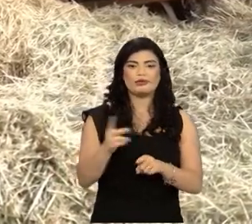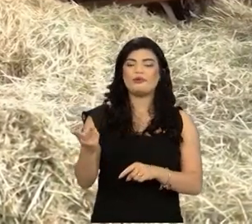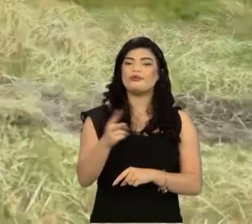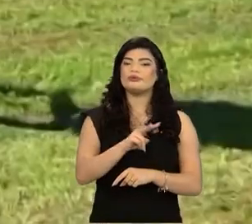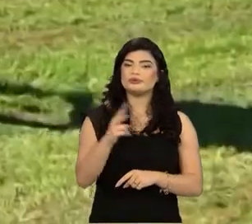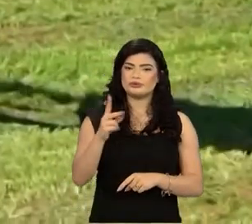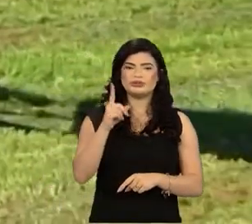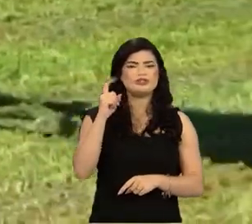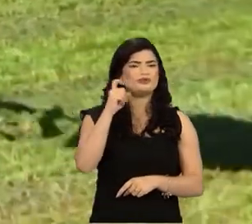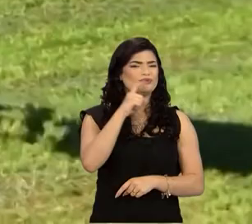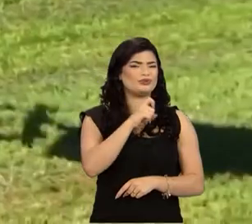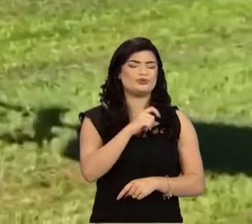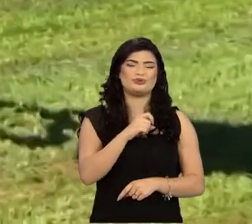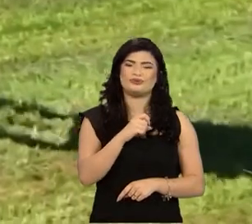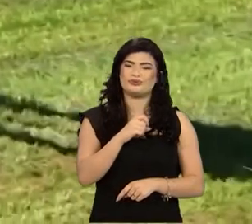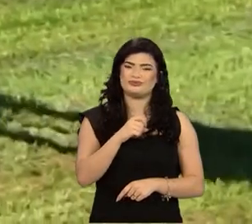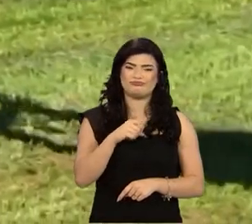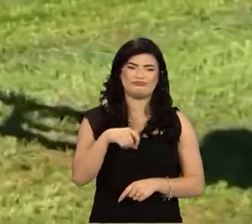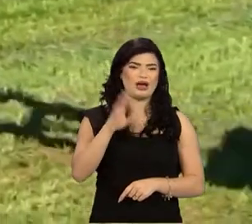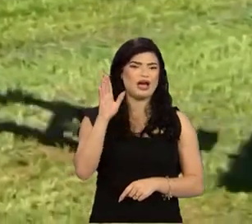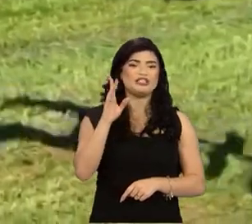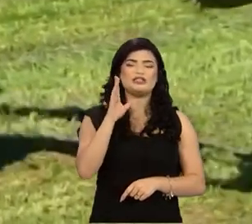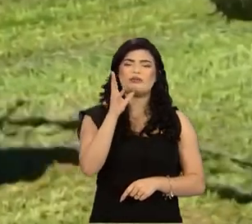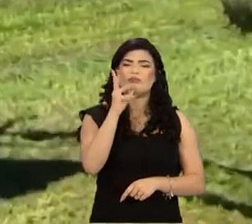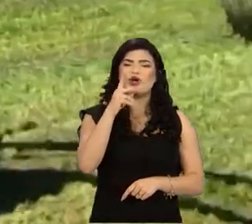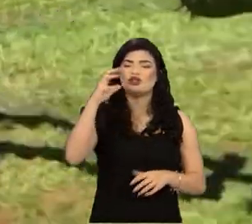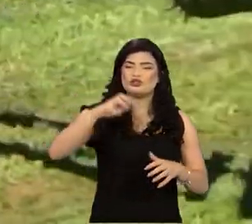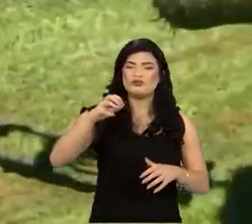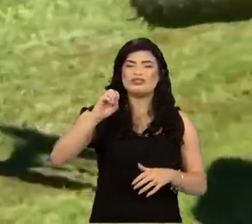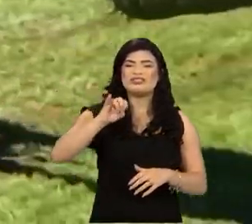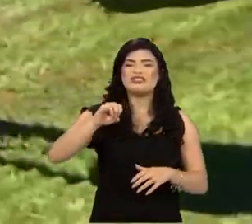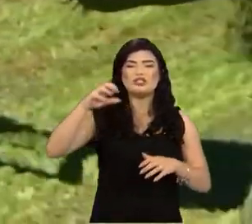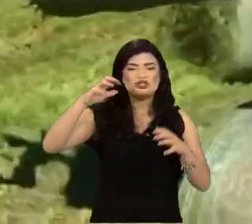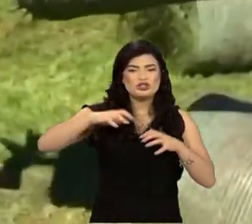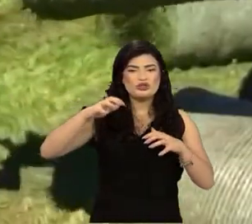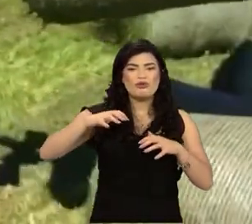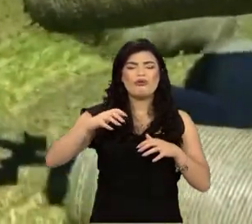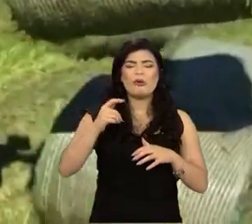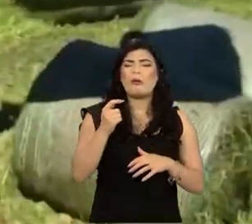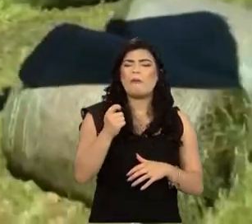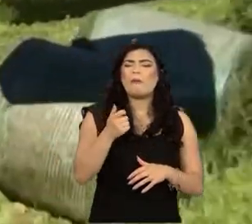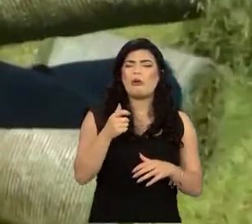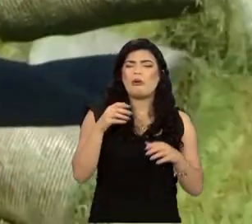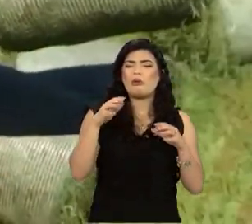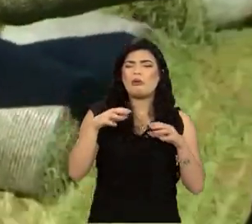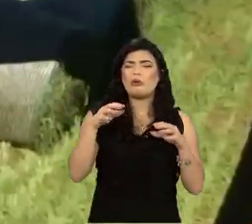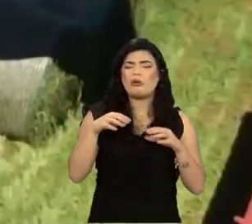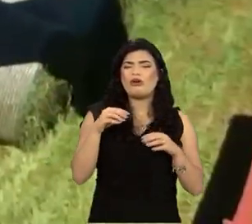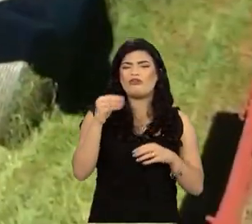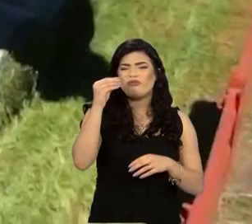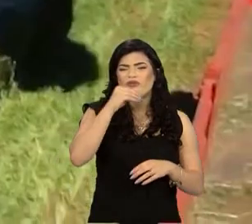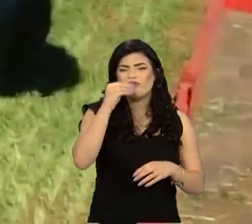feno. Dificultou muito, demorou demais para chover. Quando chovia, chovia muito